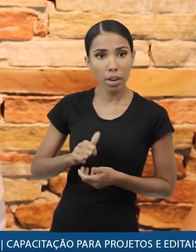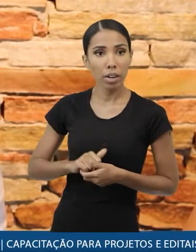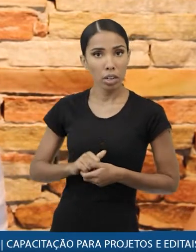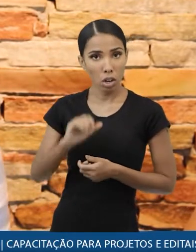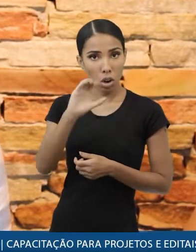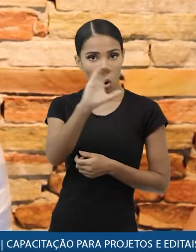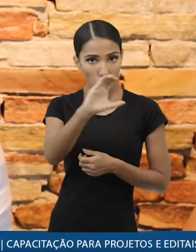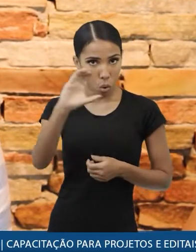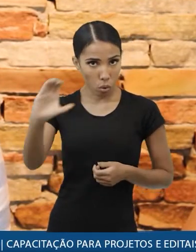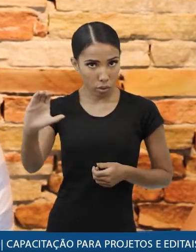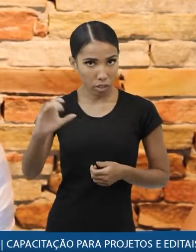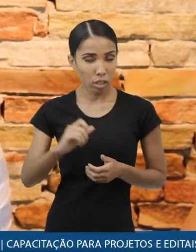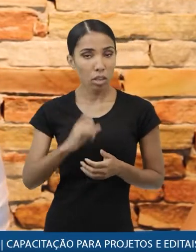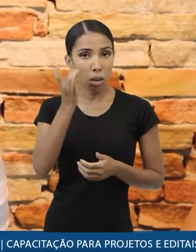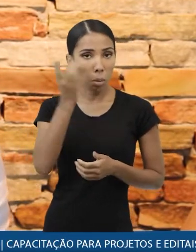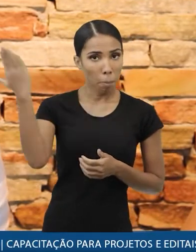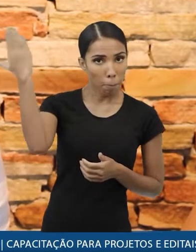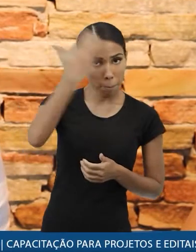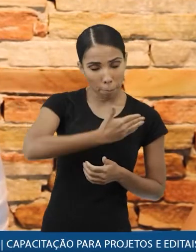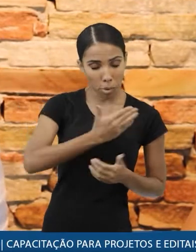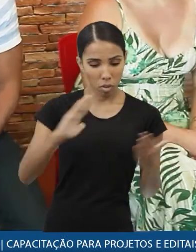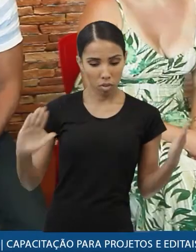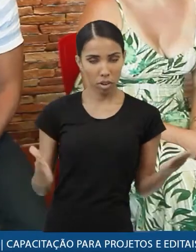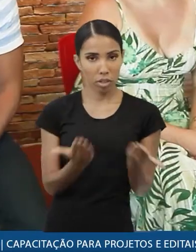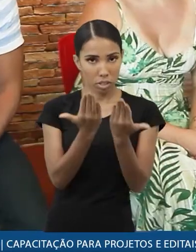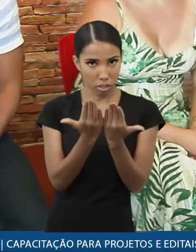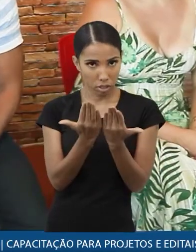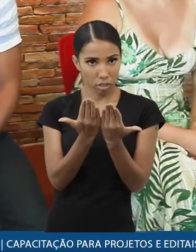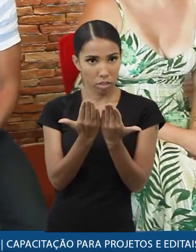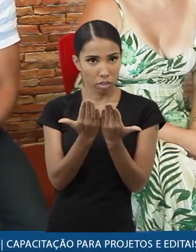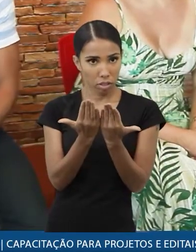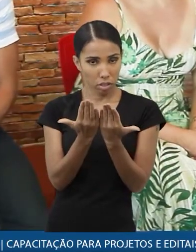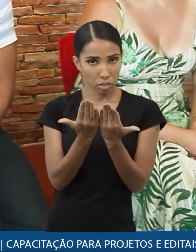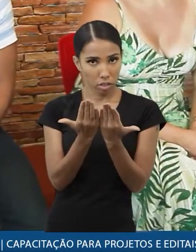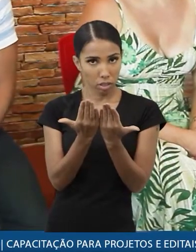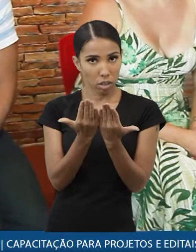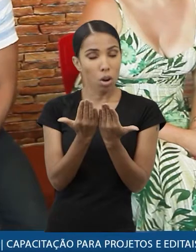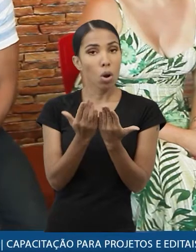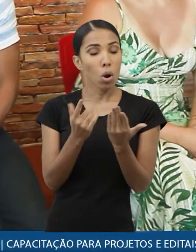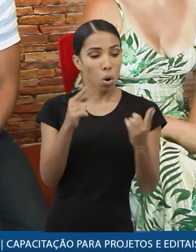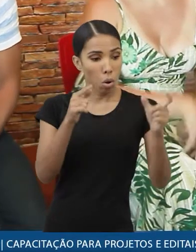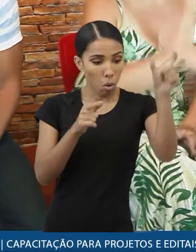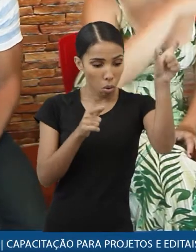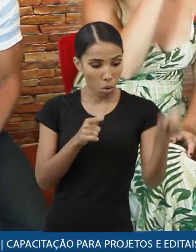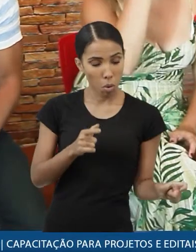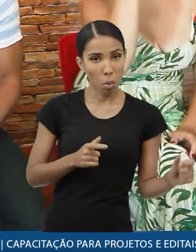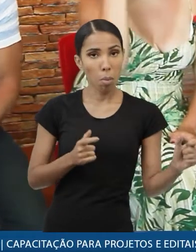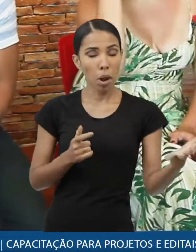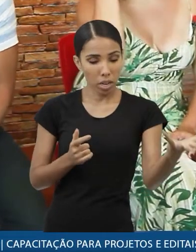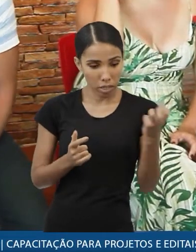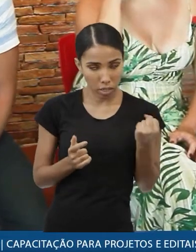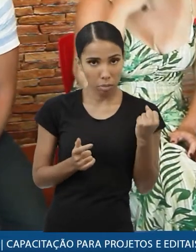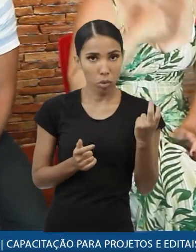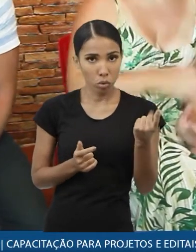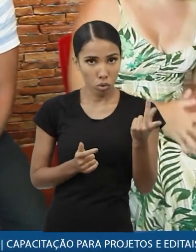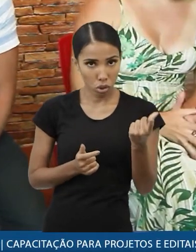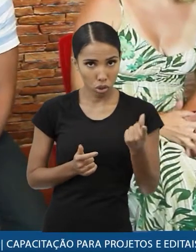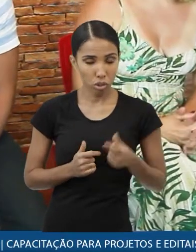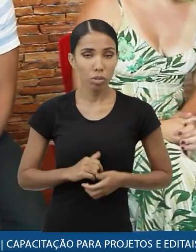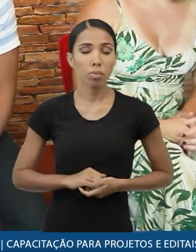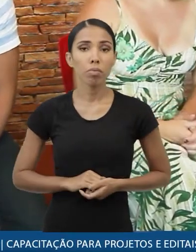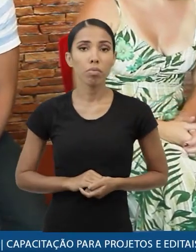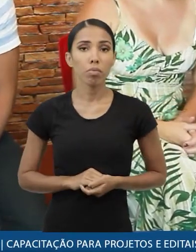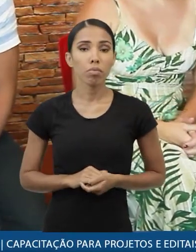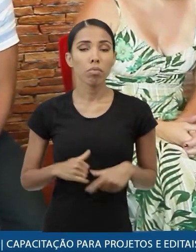aquela conta específica para que haja uma comprovação de fato de que o fornecedor do serviço para o projeto recebeu aquele